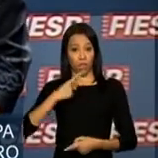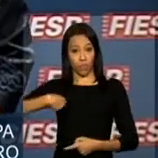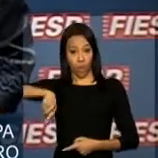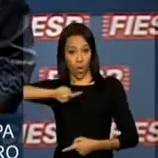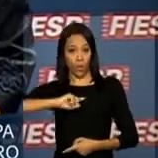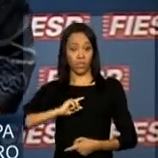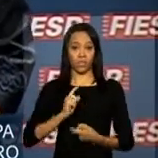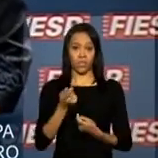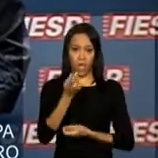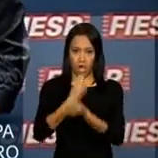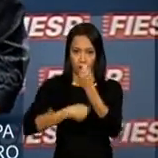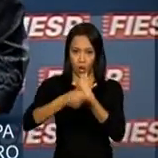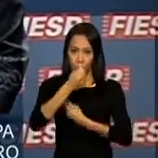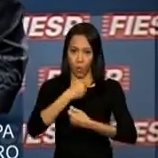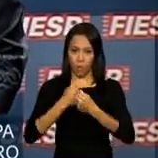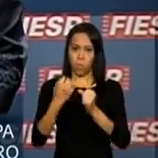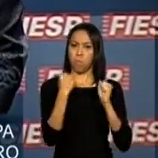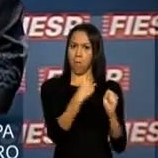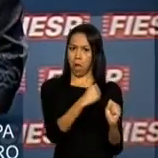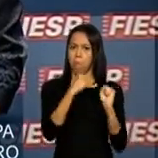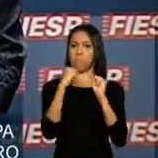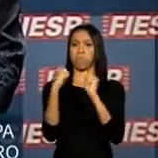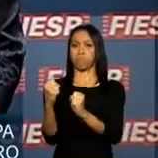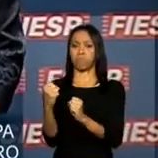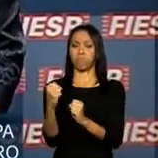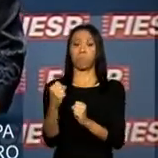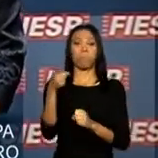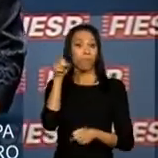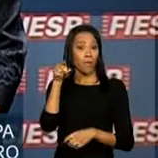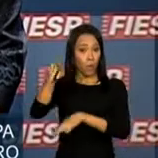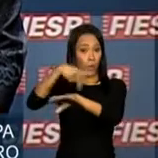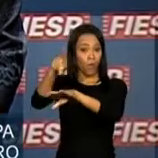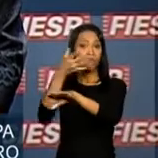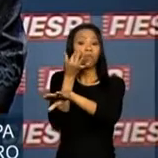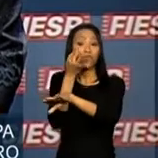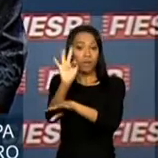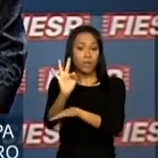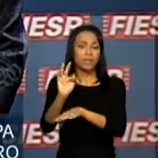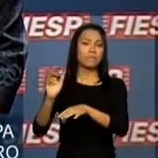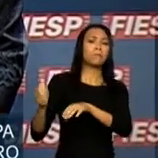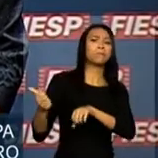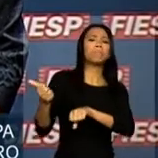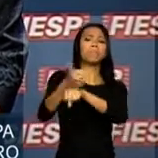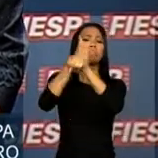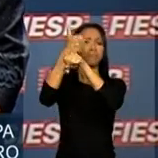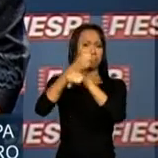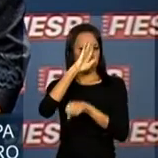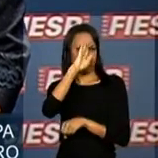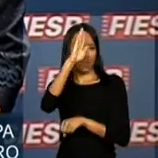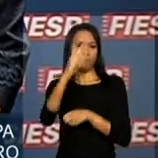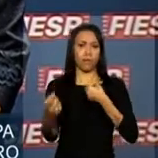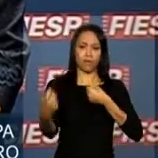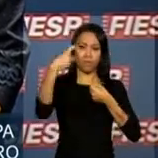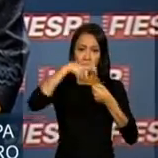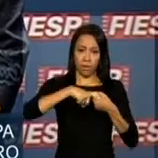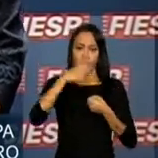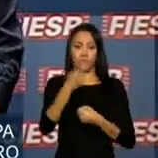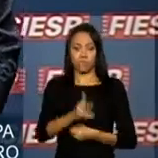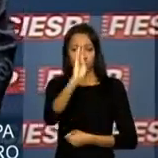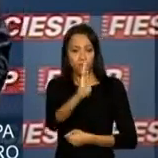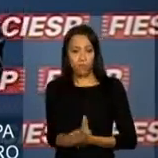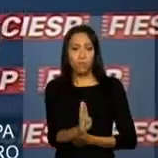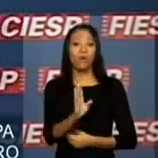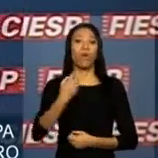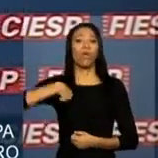potencial para tanto. A França está entre os principais parceiros brasileiros. Nós sabemos